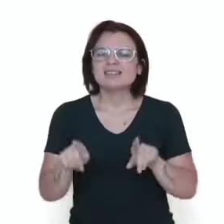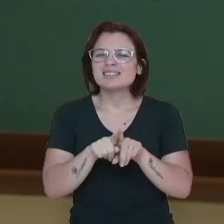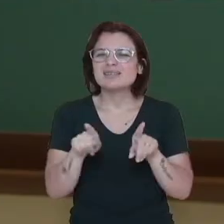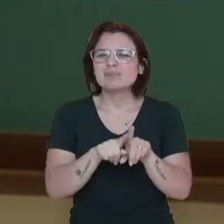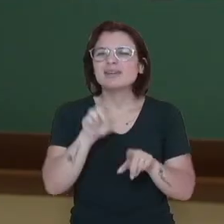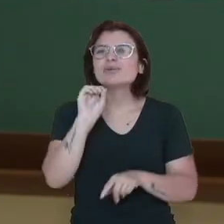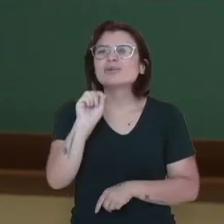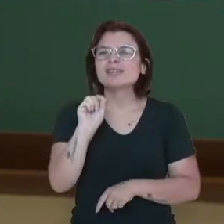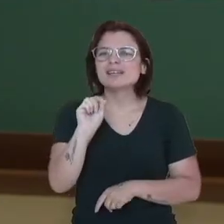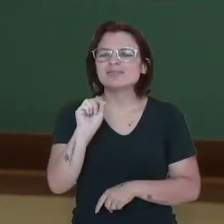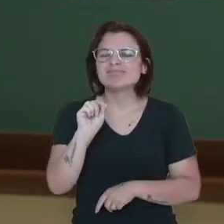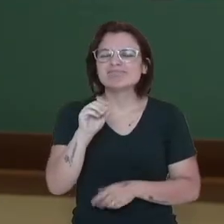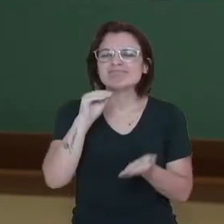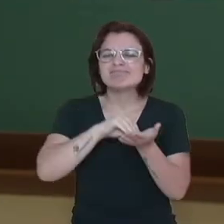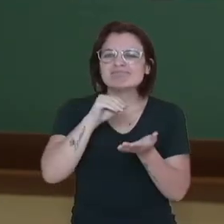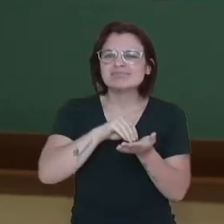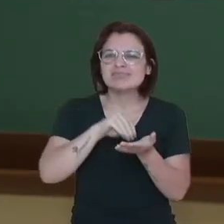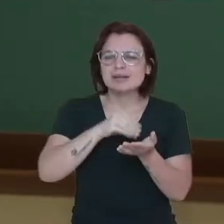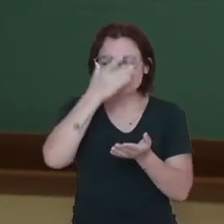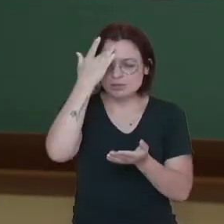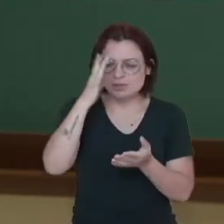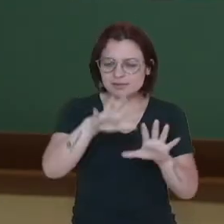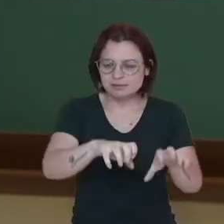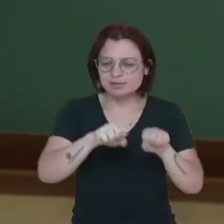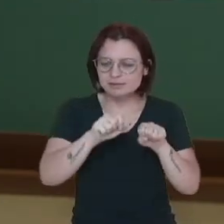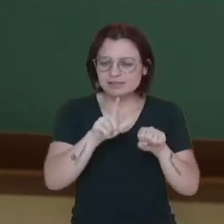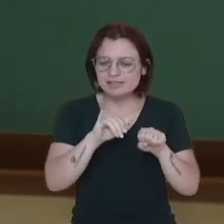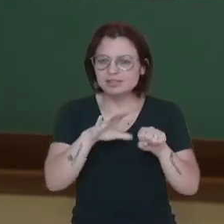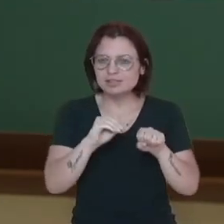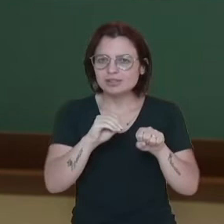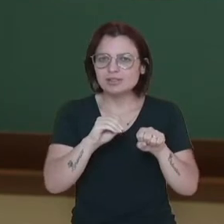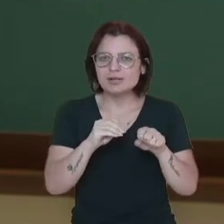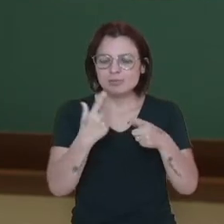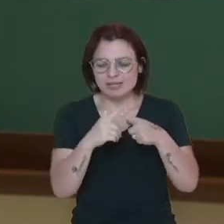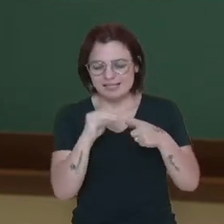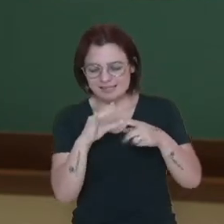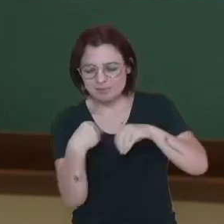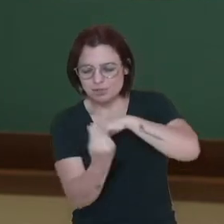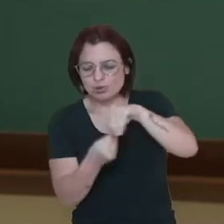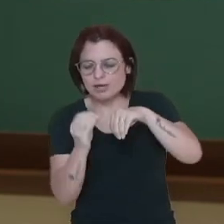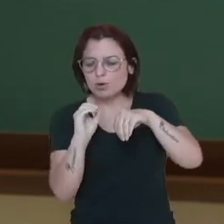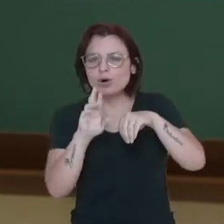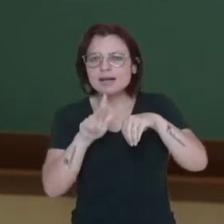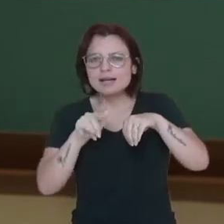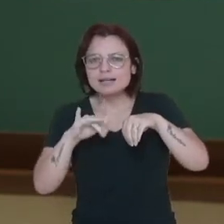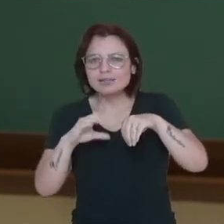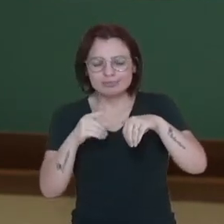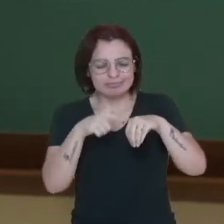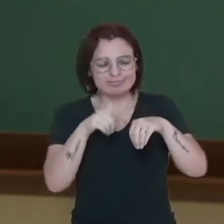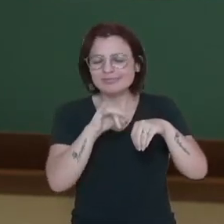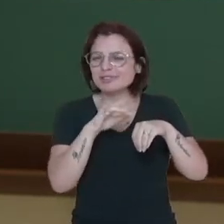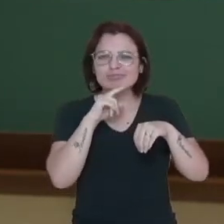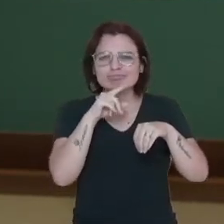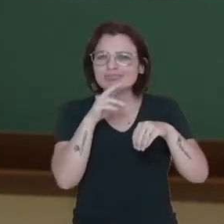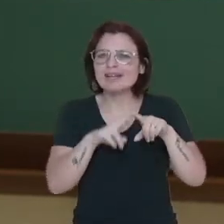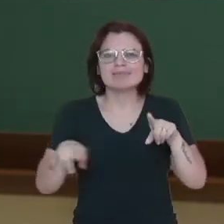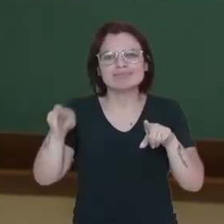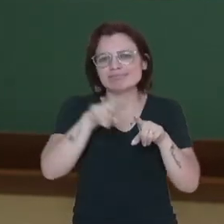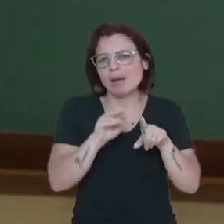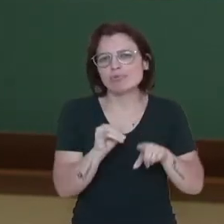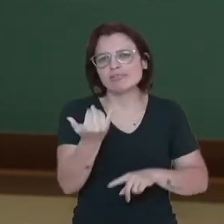seletiva. Infelizmente, quando o material vai parar no lixo junto com o material orgânico, esse plástico não vai ser